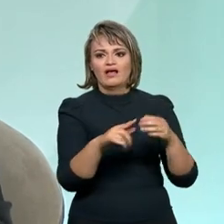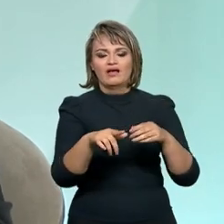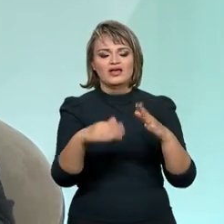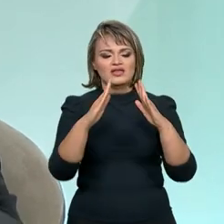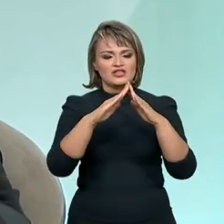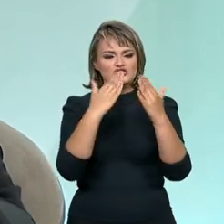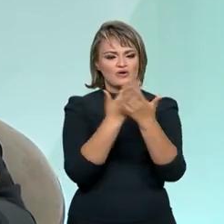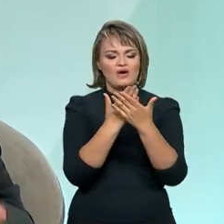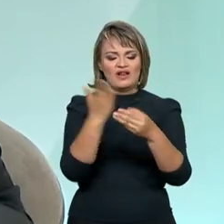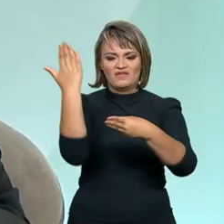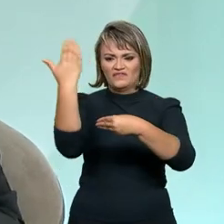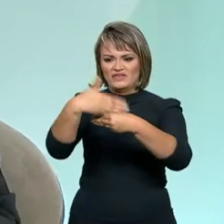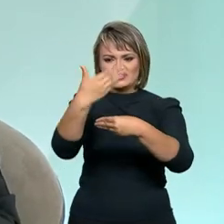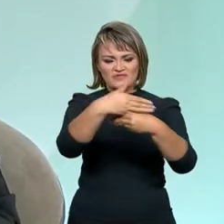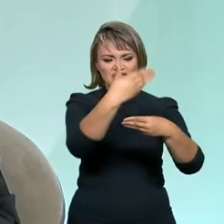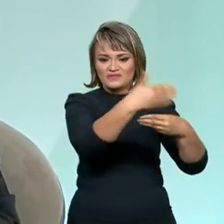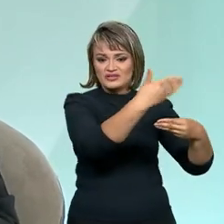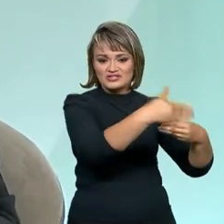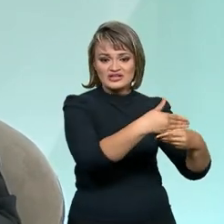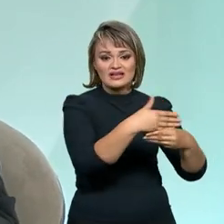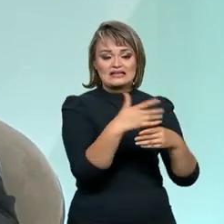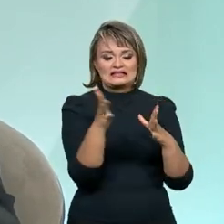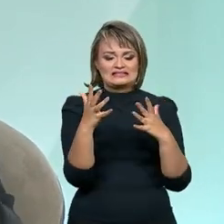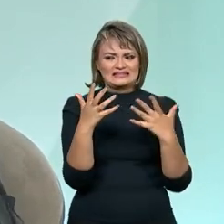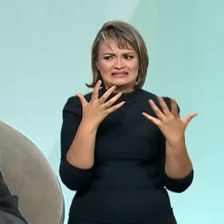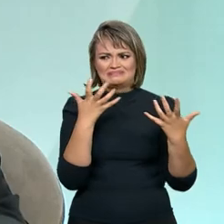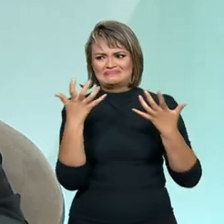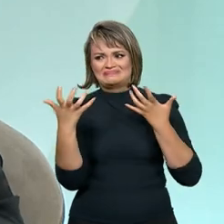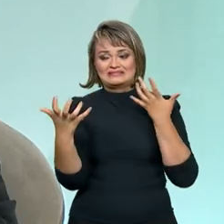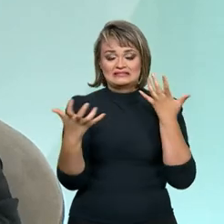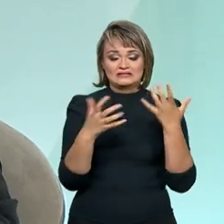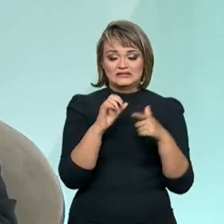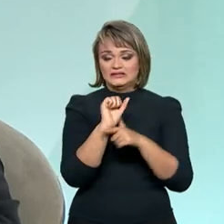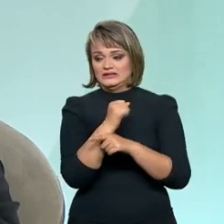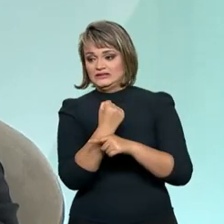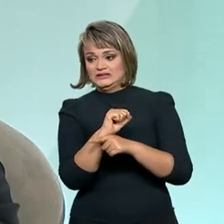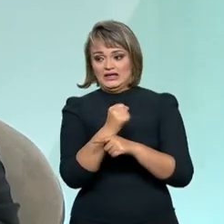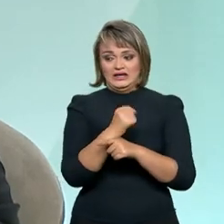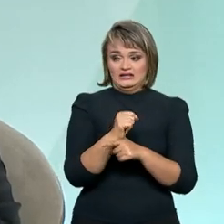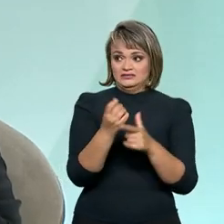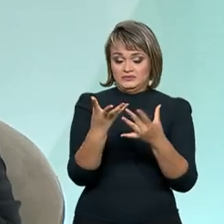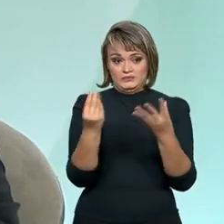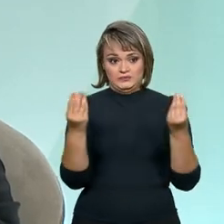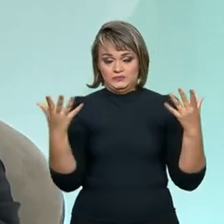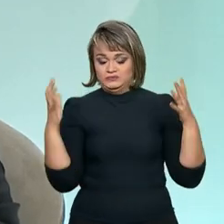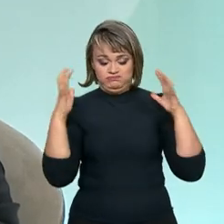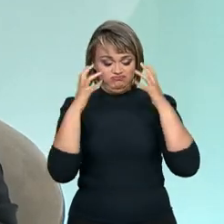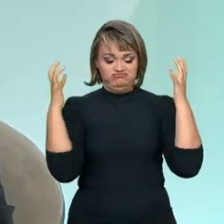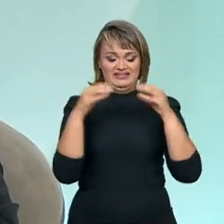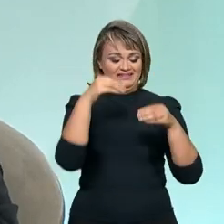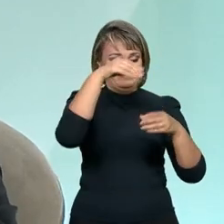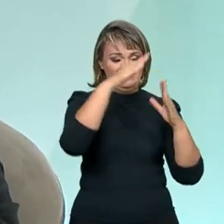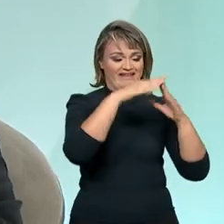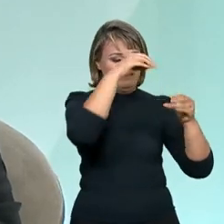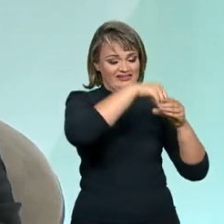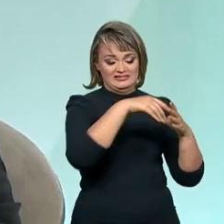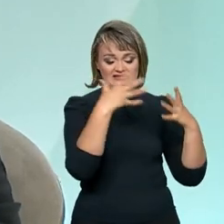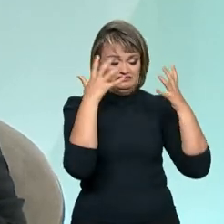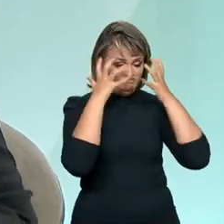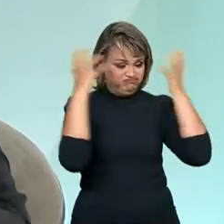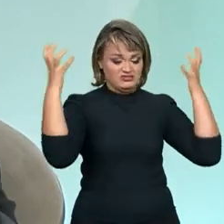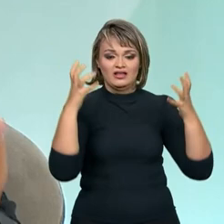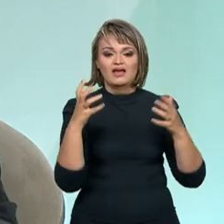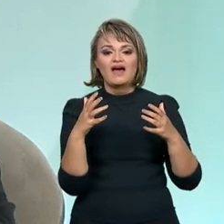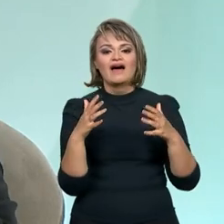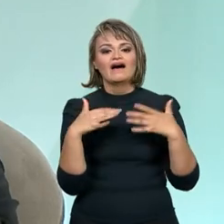das escolas gerou também um maior tensionamento, um maior grau de estresse tóxico dentro dos domicílios, que levou muitas